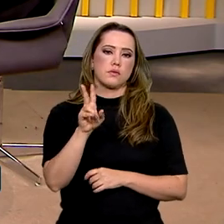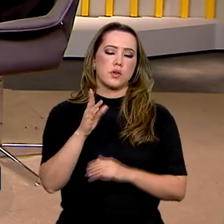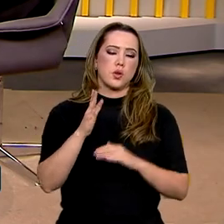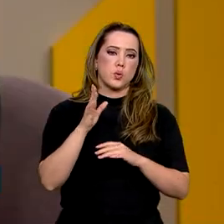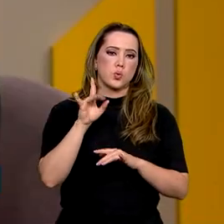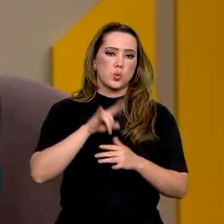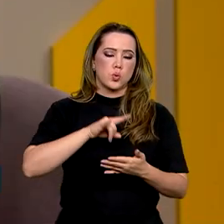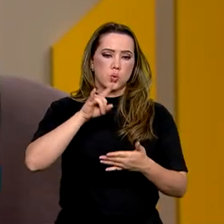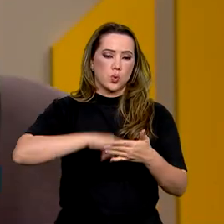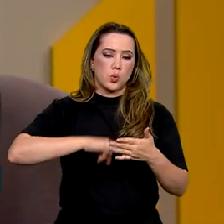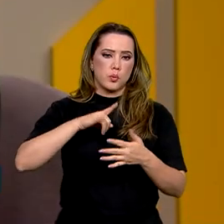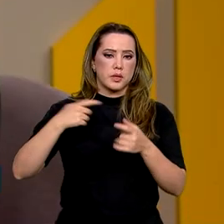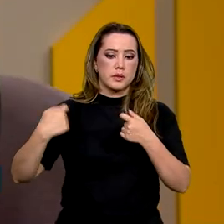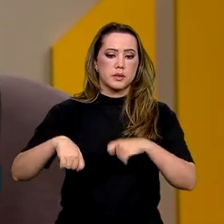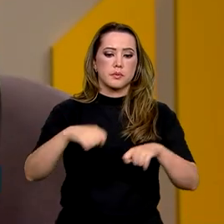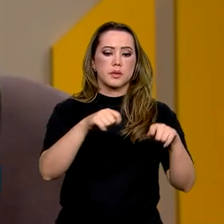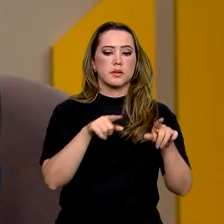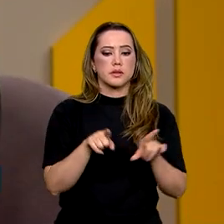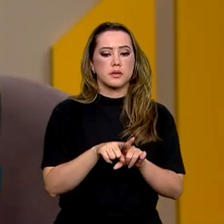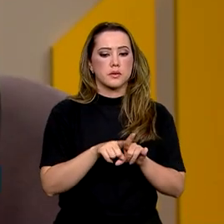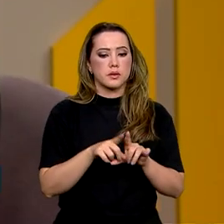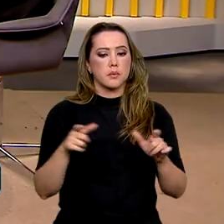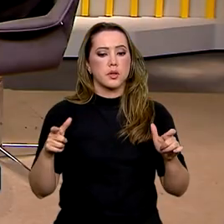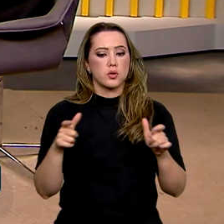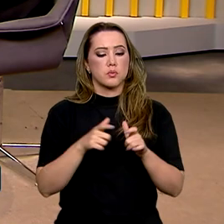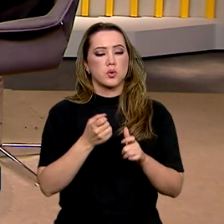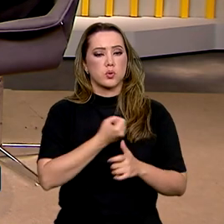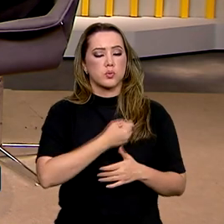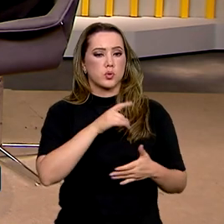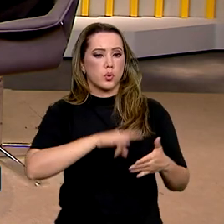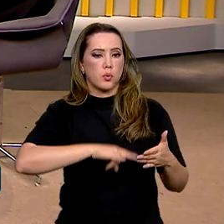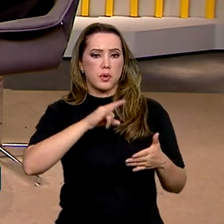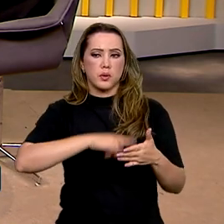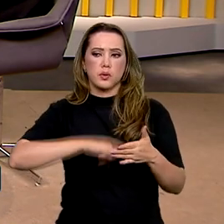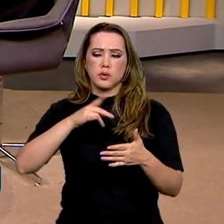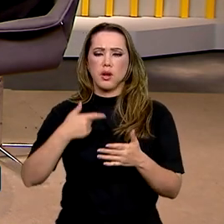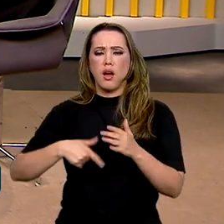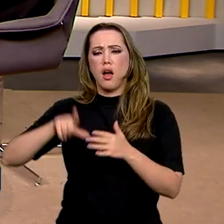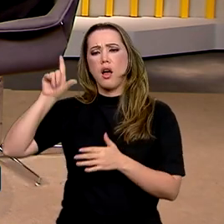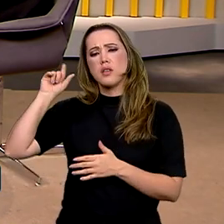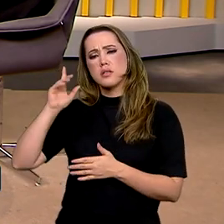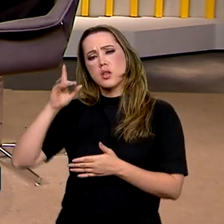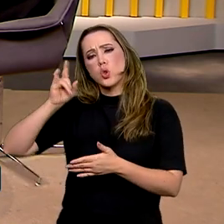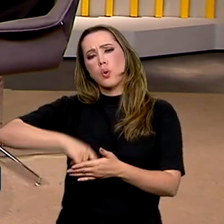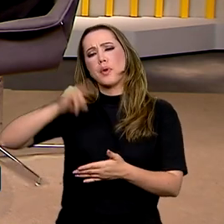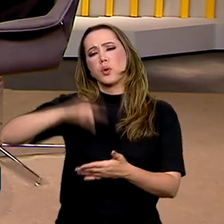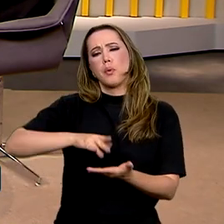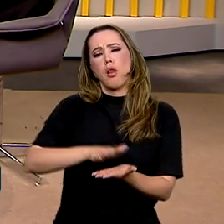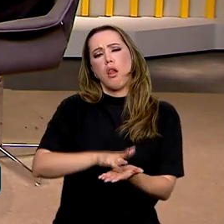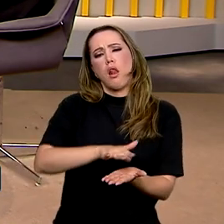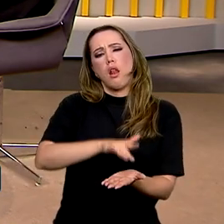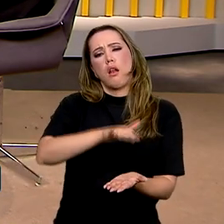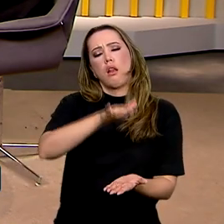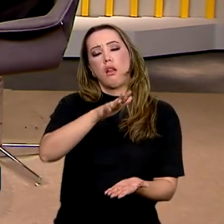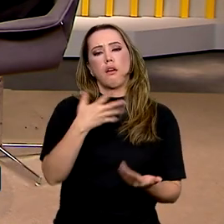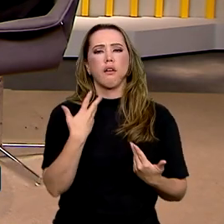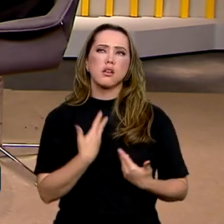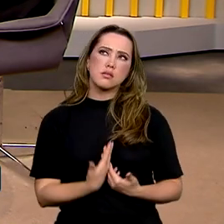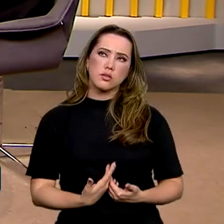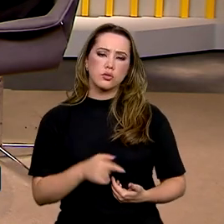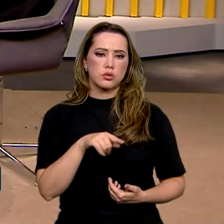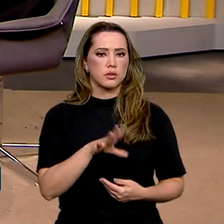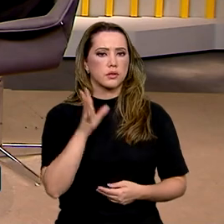precisam. Os documentos nós também reduzimos, a necessidade de vários documentos que termina tornando cansativo